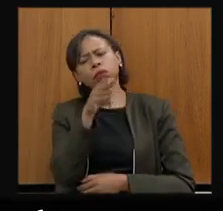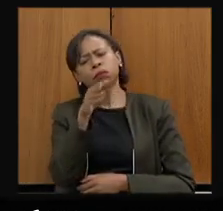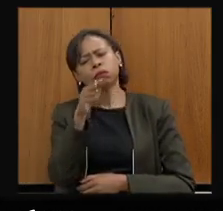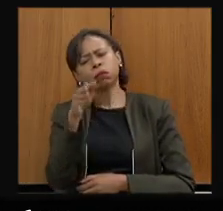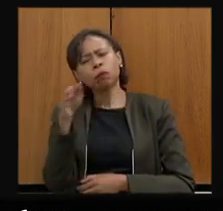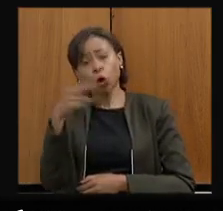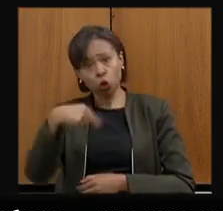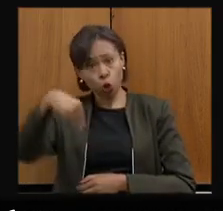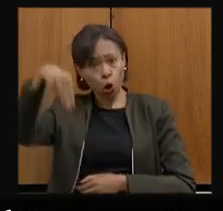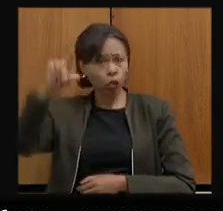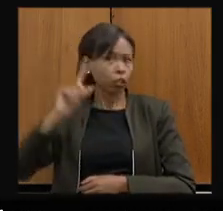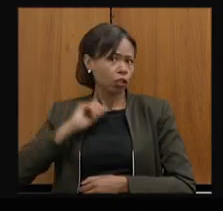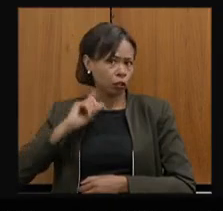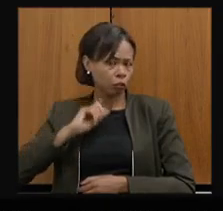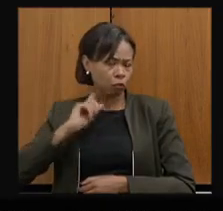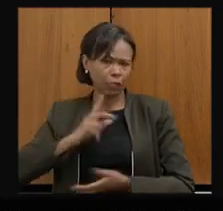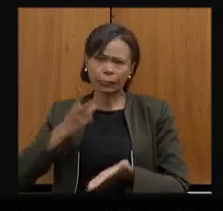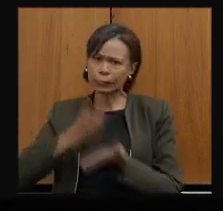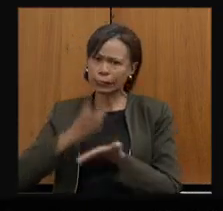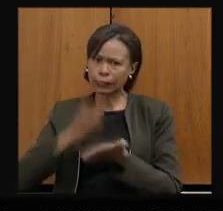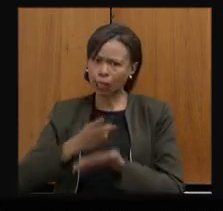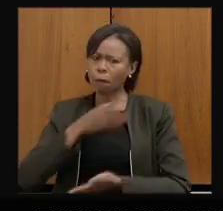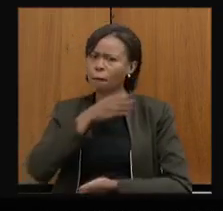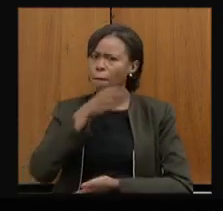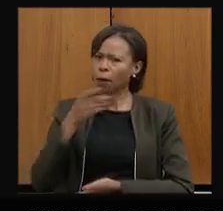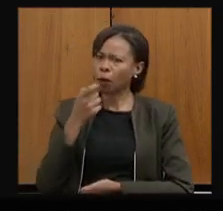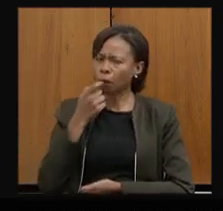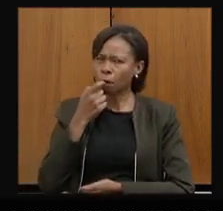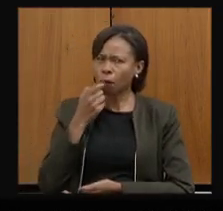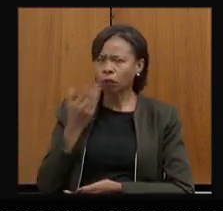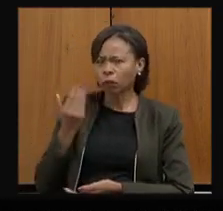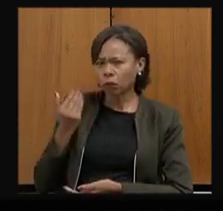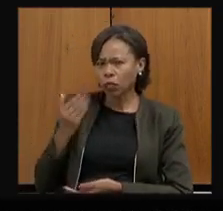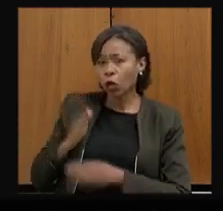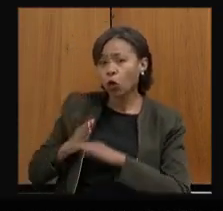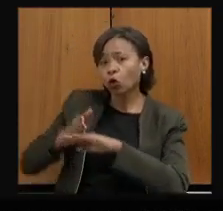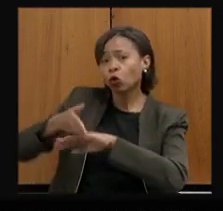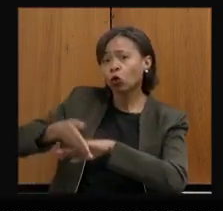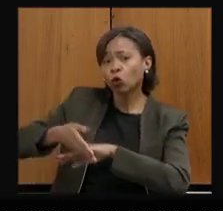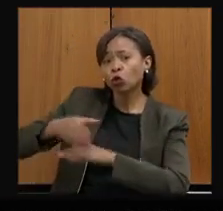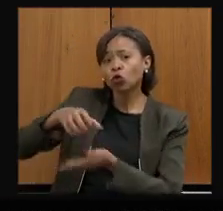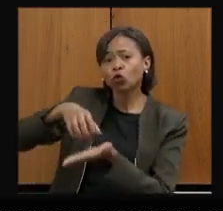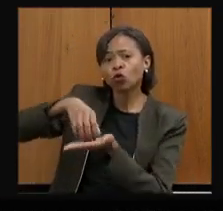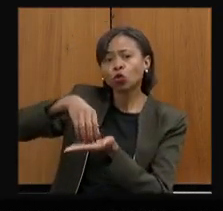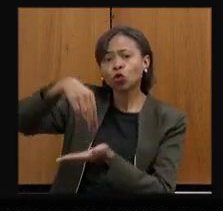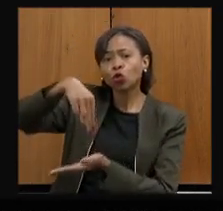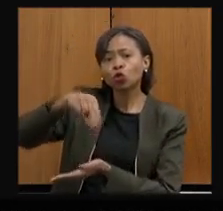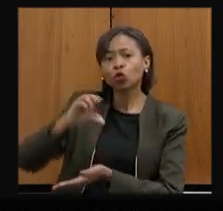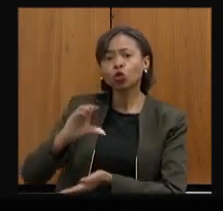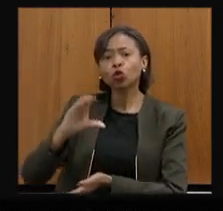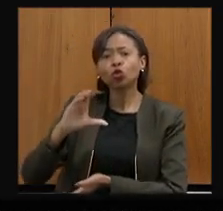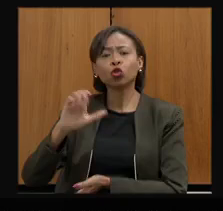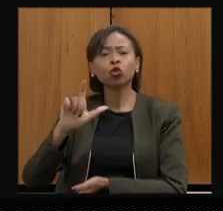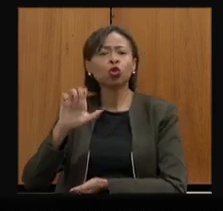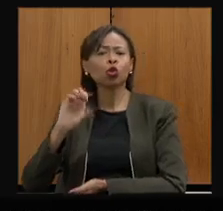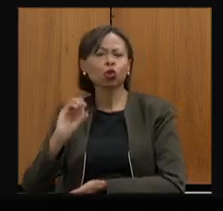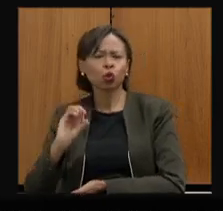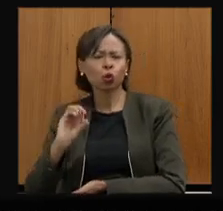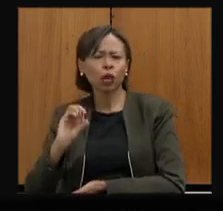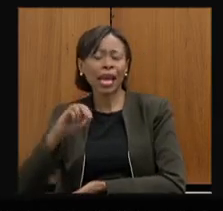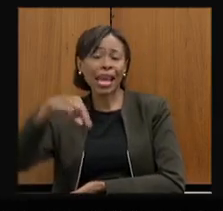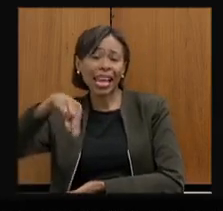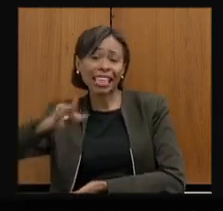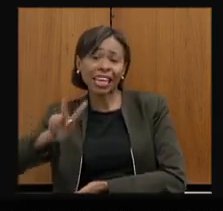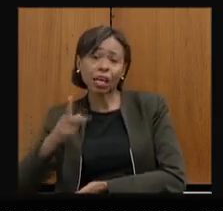Minas, sem parar, recentemente eu estive lá, para você ter uma ideia, no núcleo NH2, lá na Jaíba, na